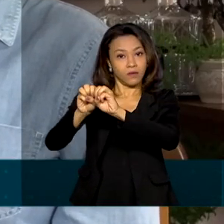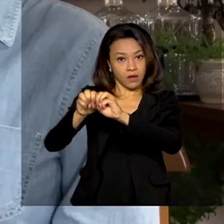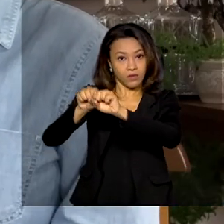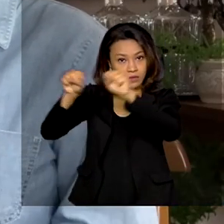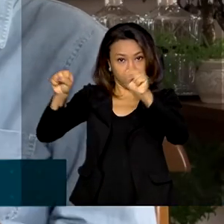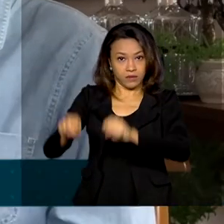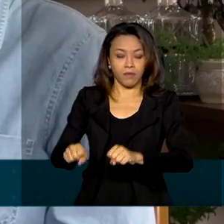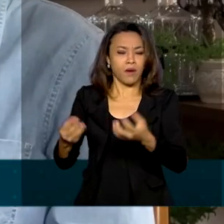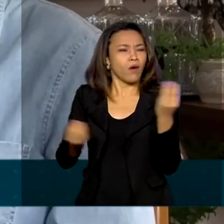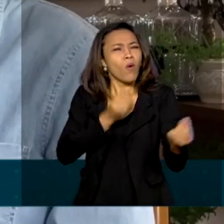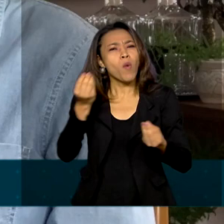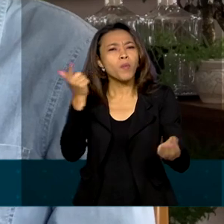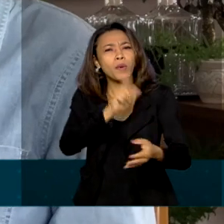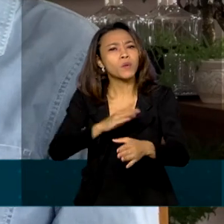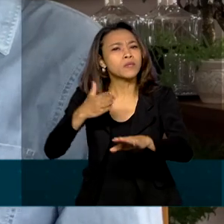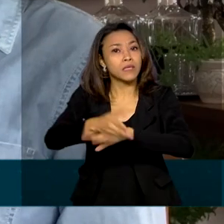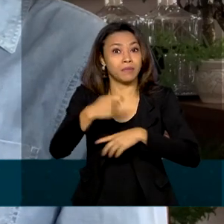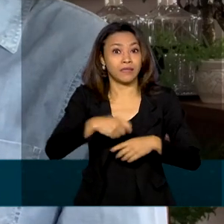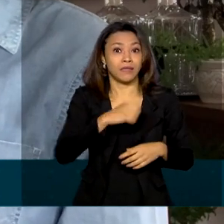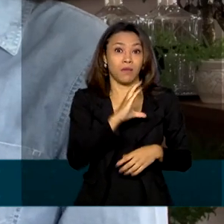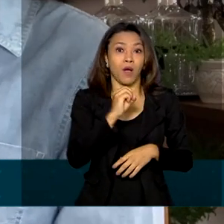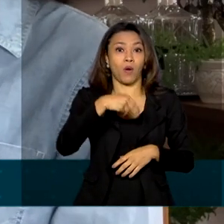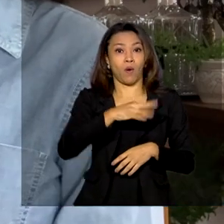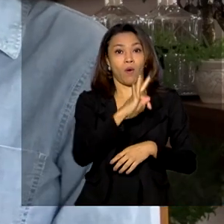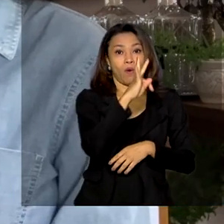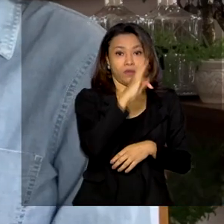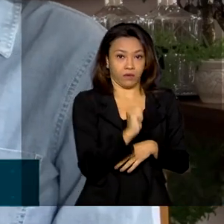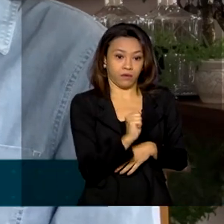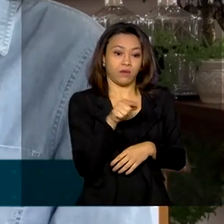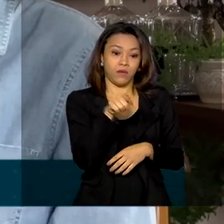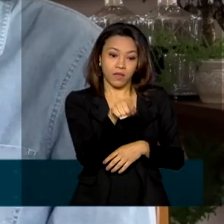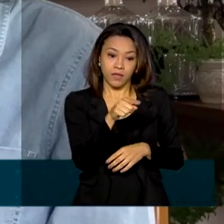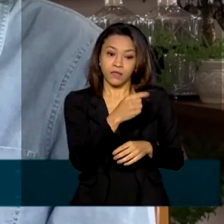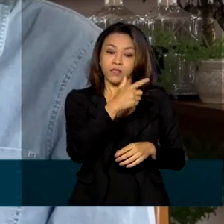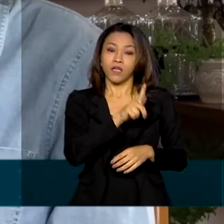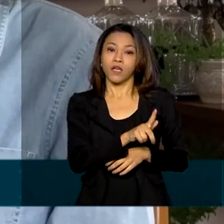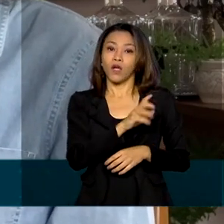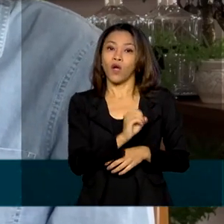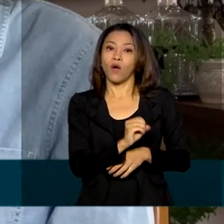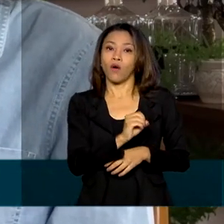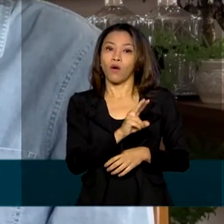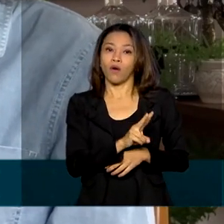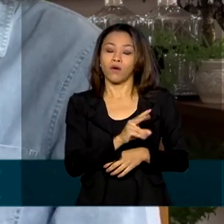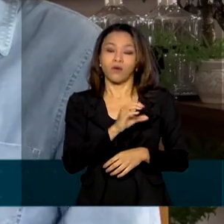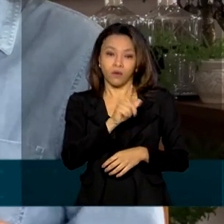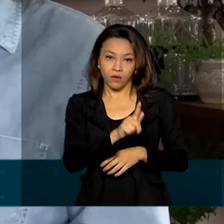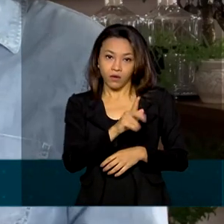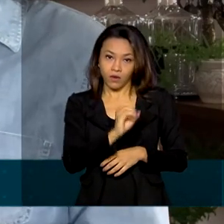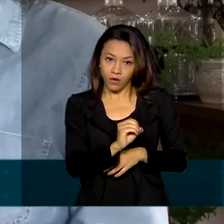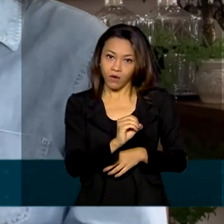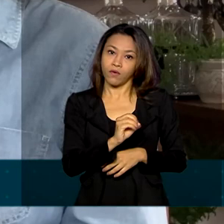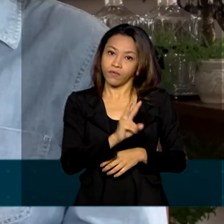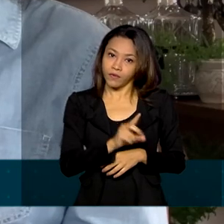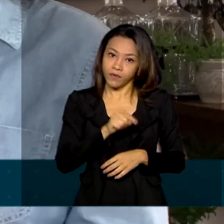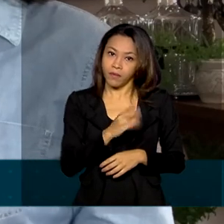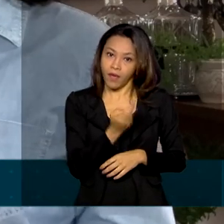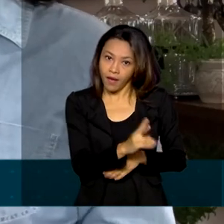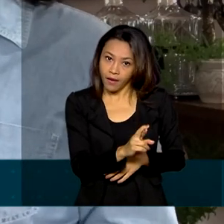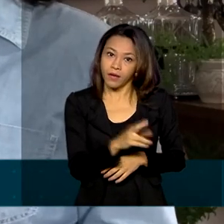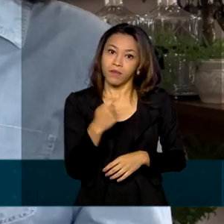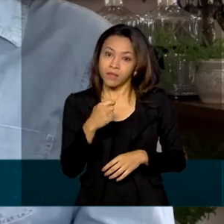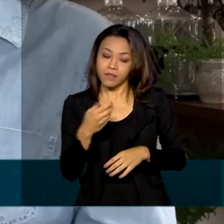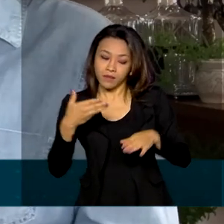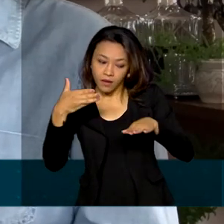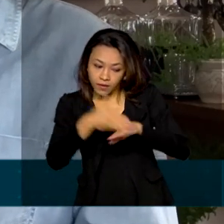contribuinte precisa ter uma conta no portal gov.br. E o cadastro precisa estar classificado entre prata e ouro,